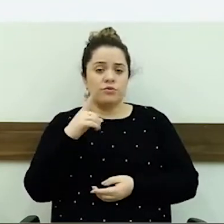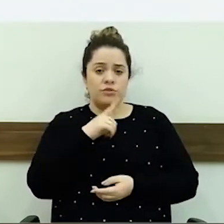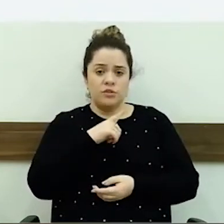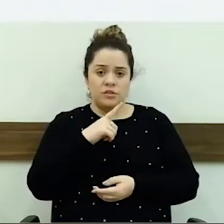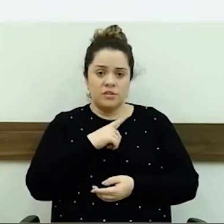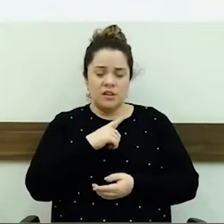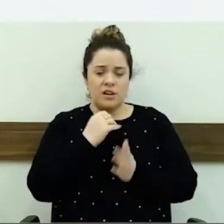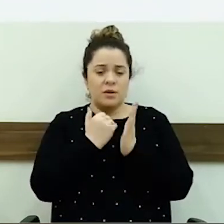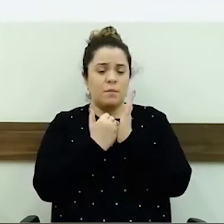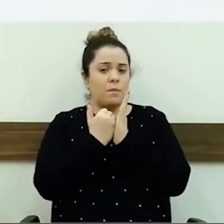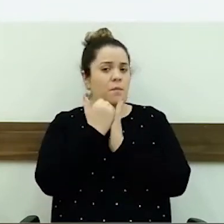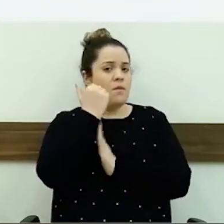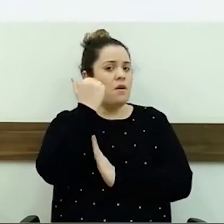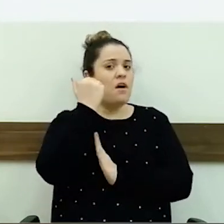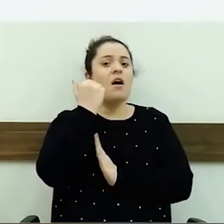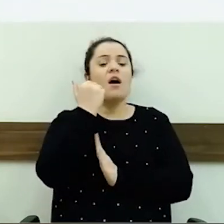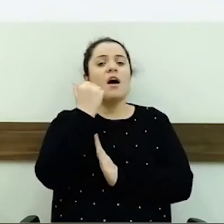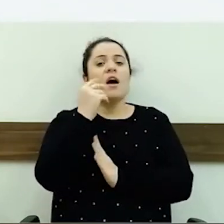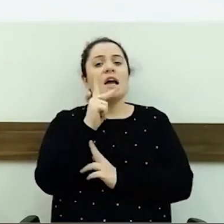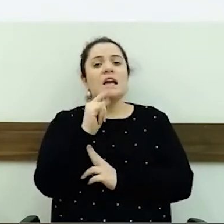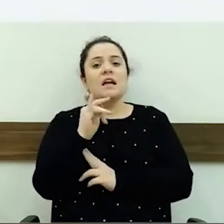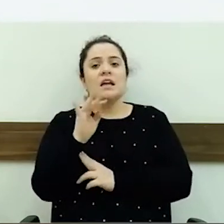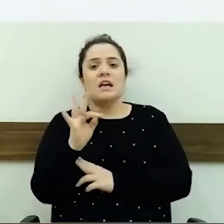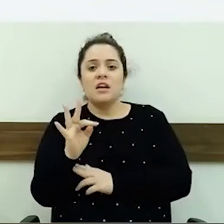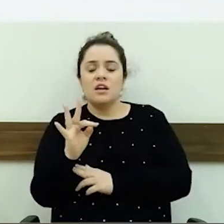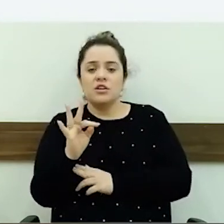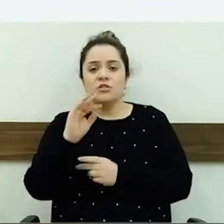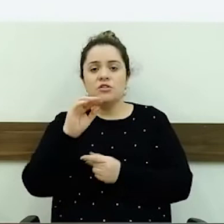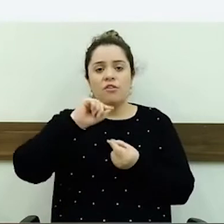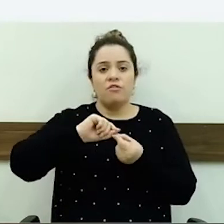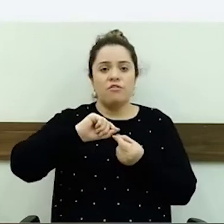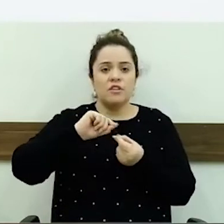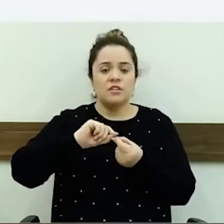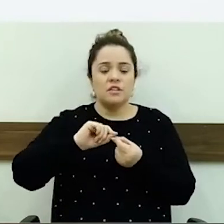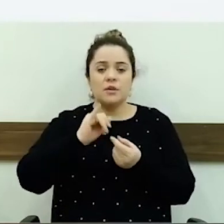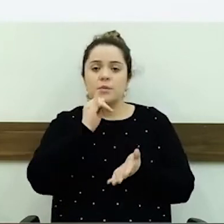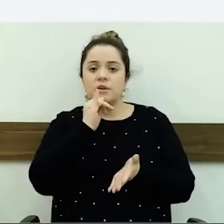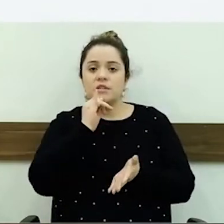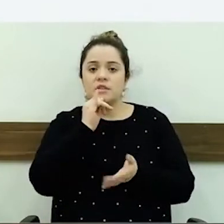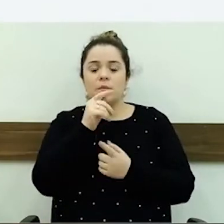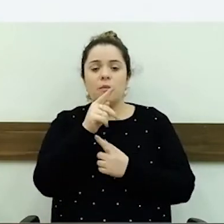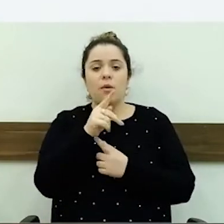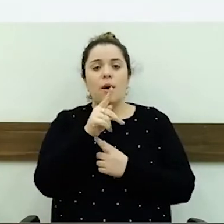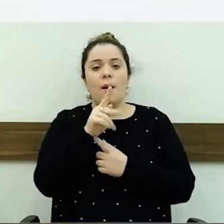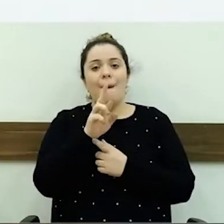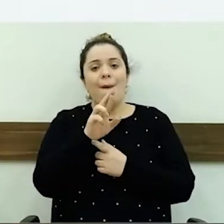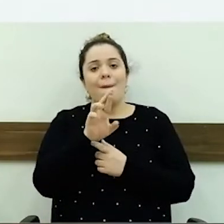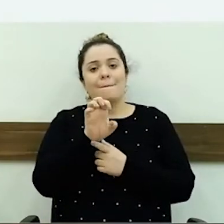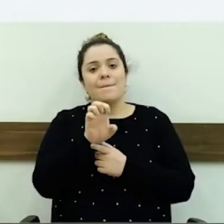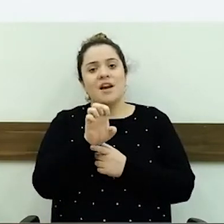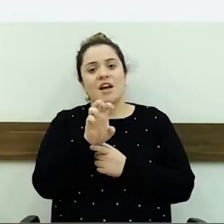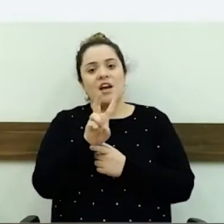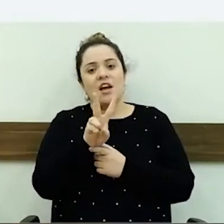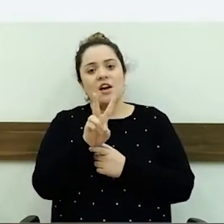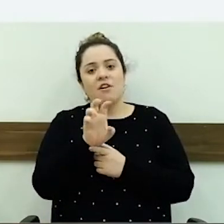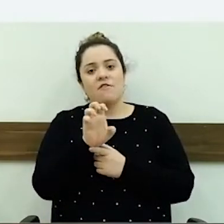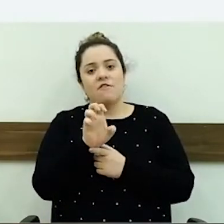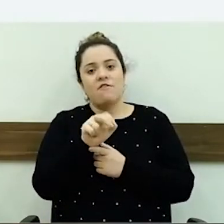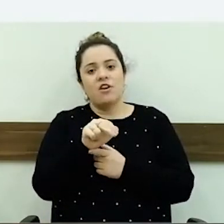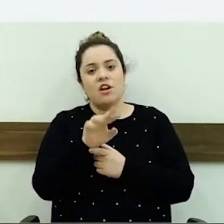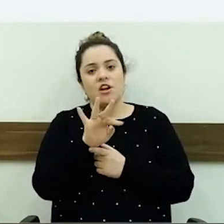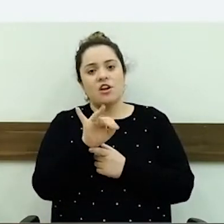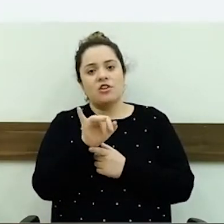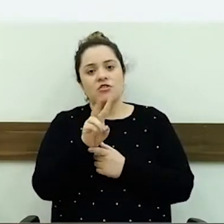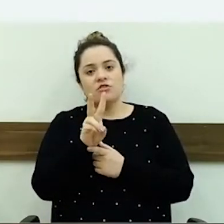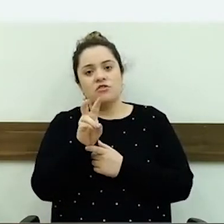excesso kits para fazer, por exemplo, o preventivo. E a população não procura